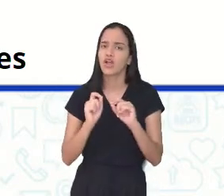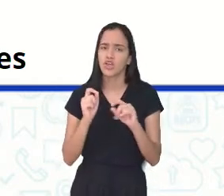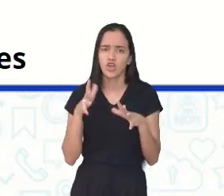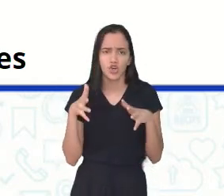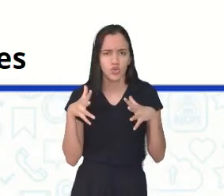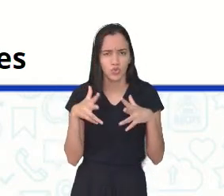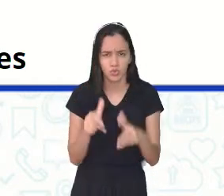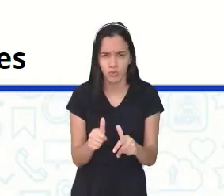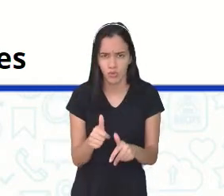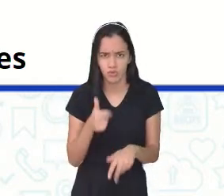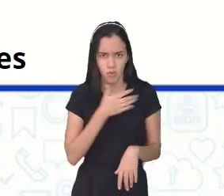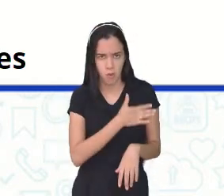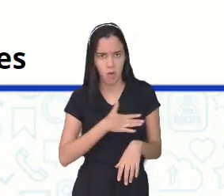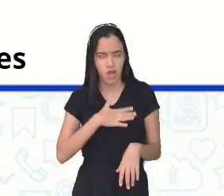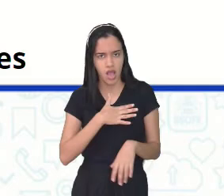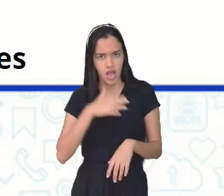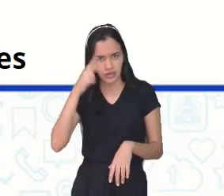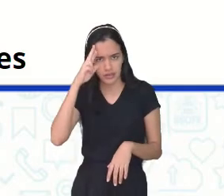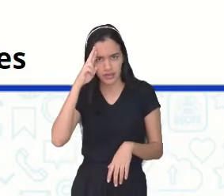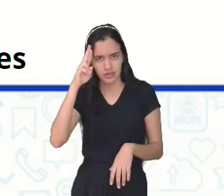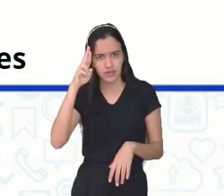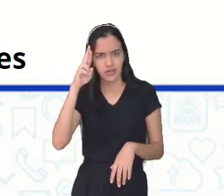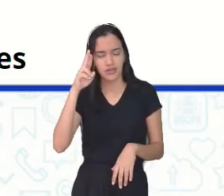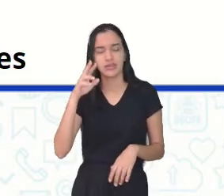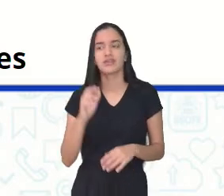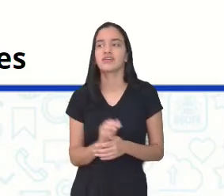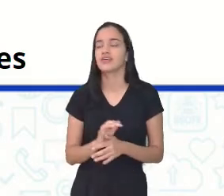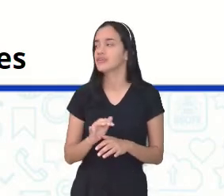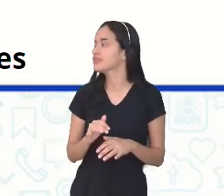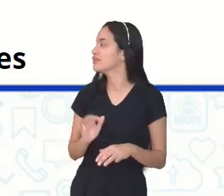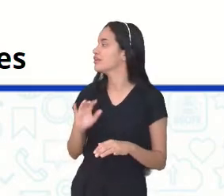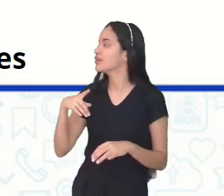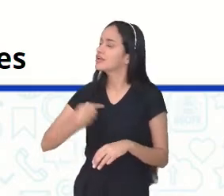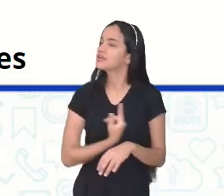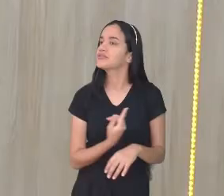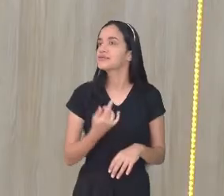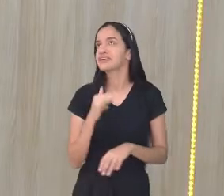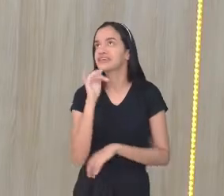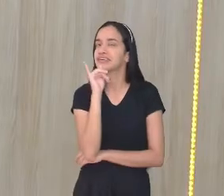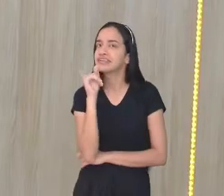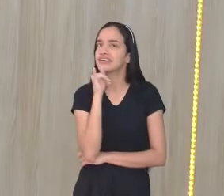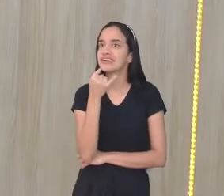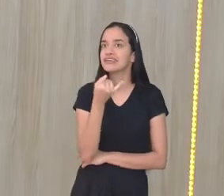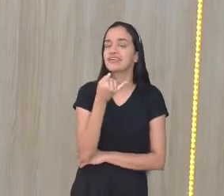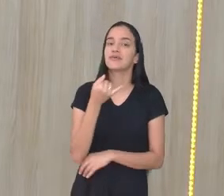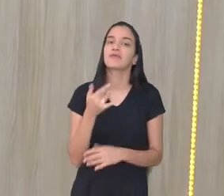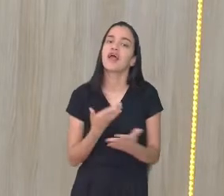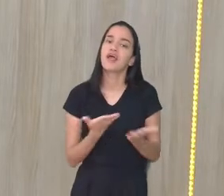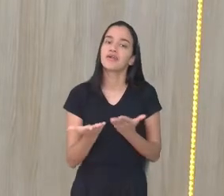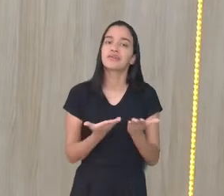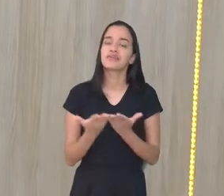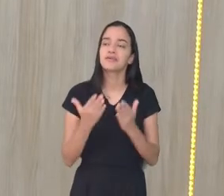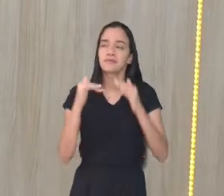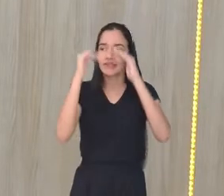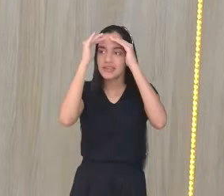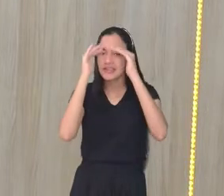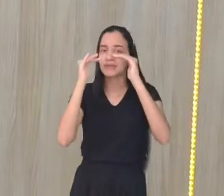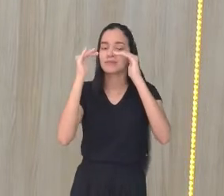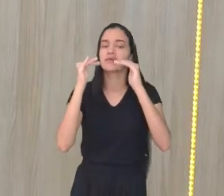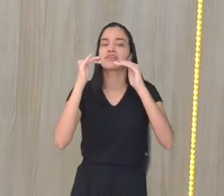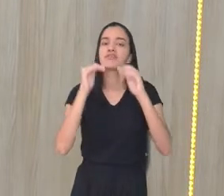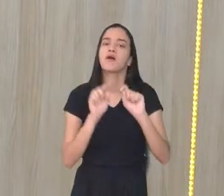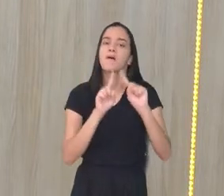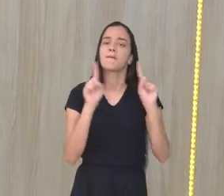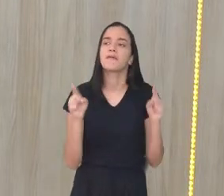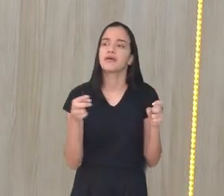chamado de senhor e de senhora. Não é, professora Viviane? É, mas... vezes somos assim, é um tratamento de respeito, mas parece que